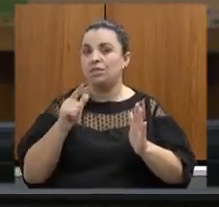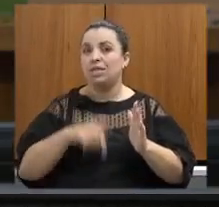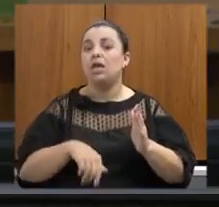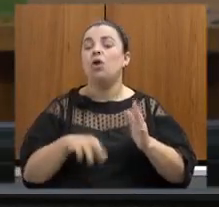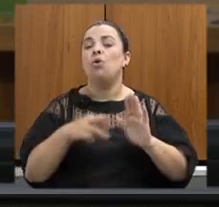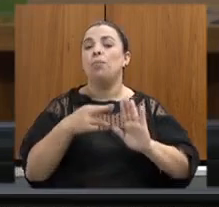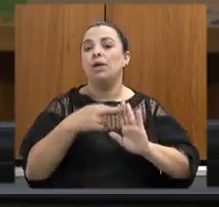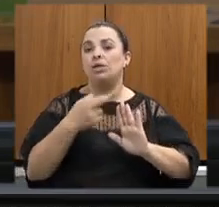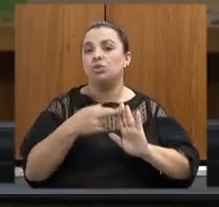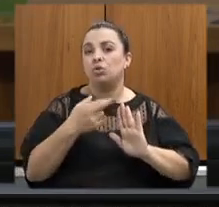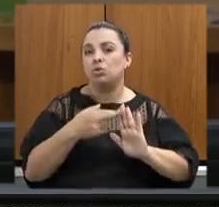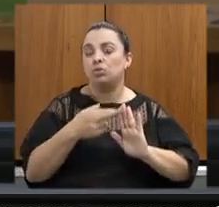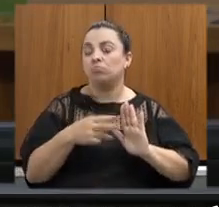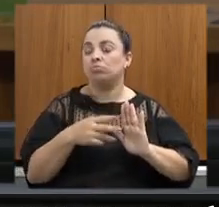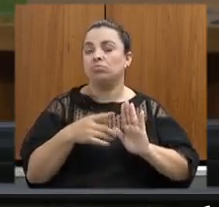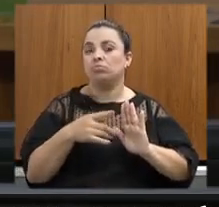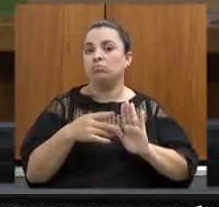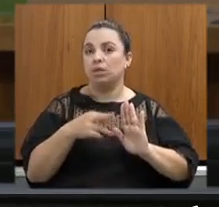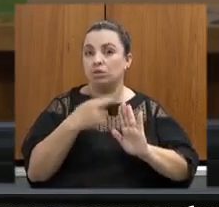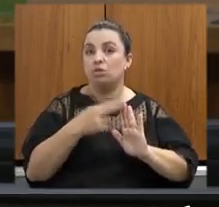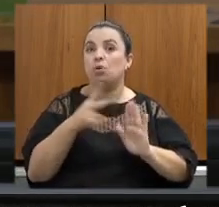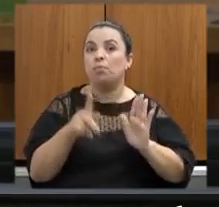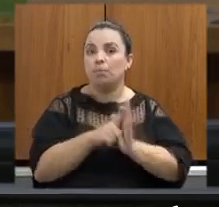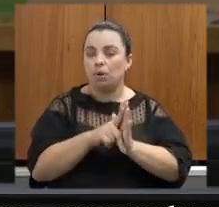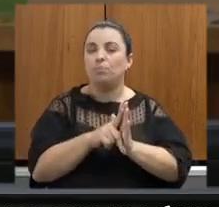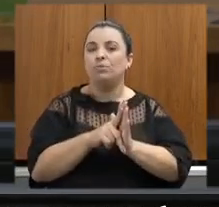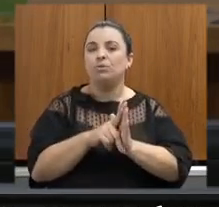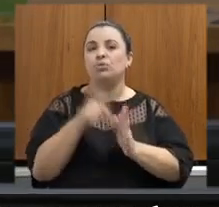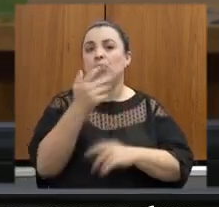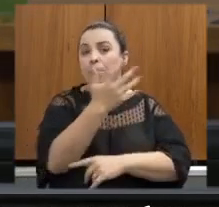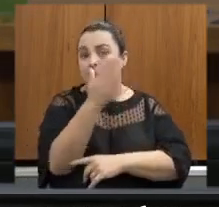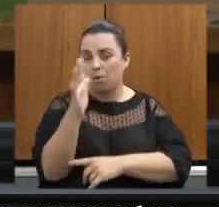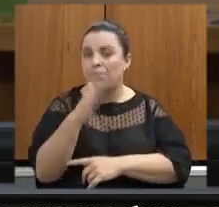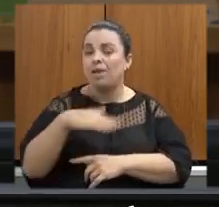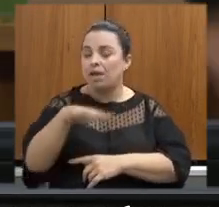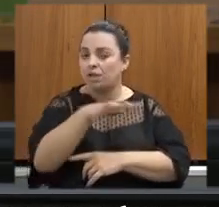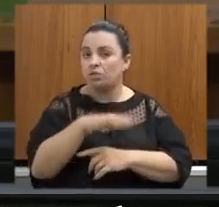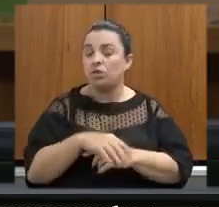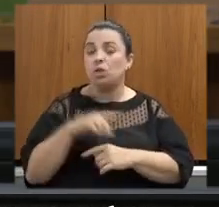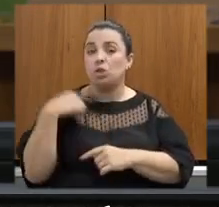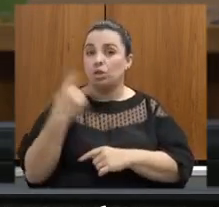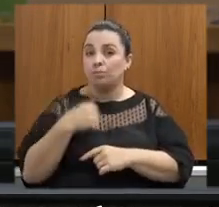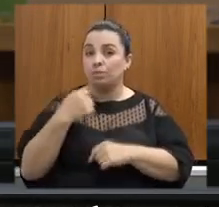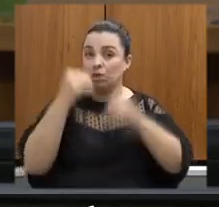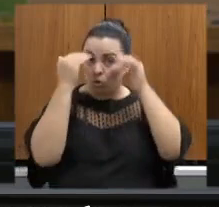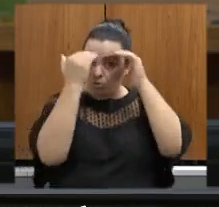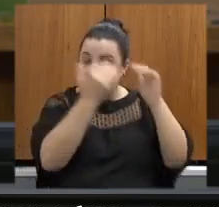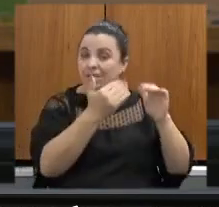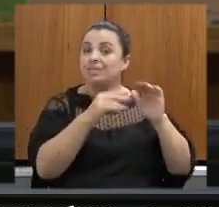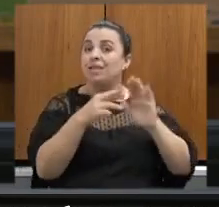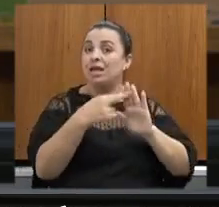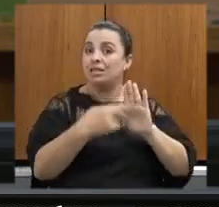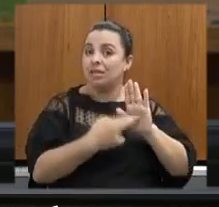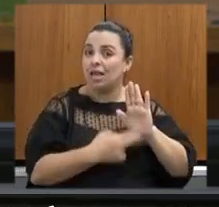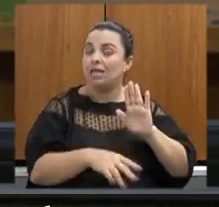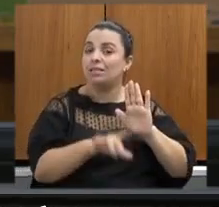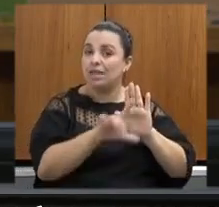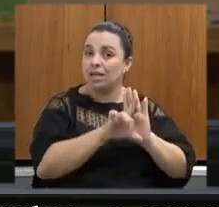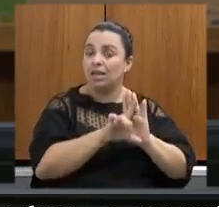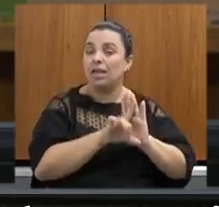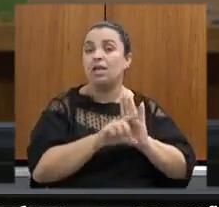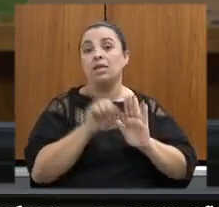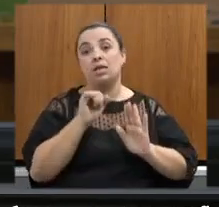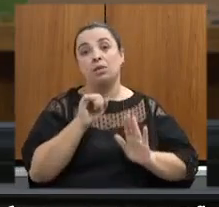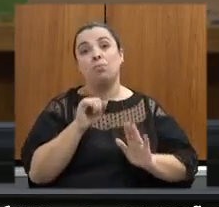237 então nós temos que cumprir o que as normas nos determinam enquanto servidores do